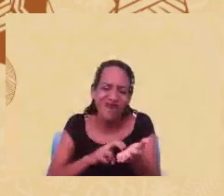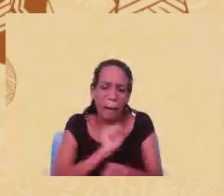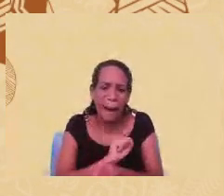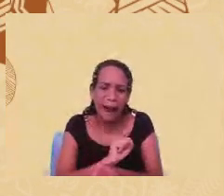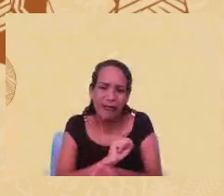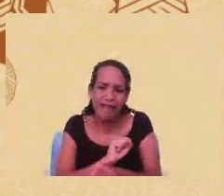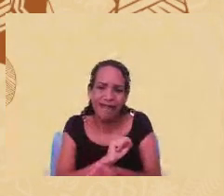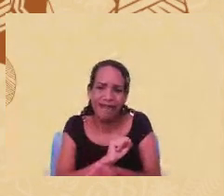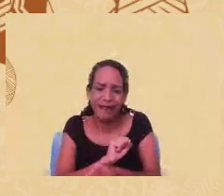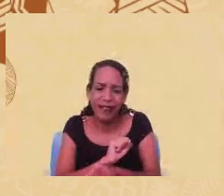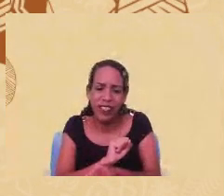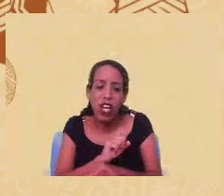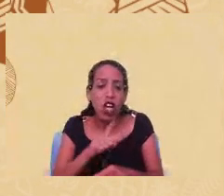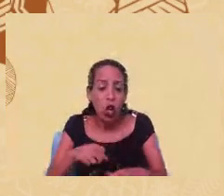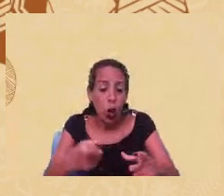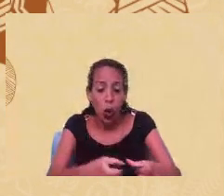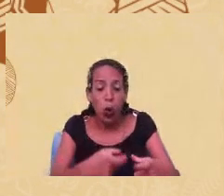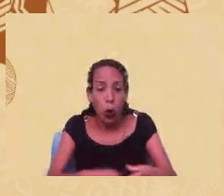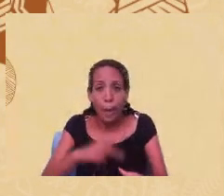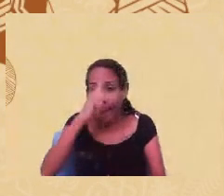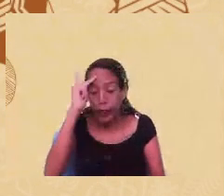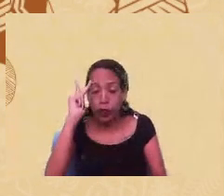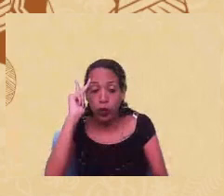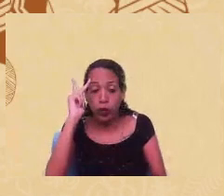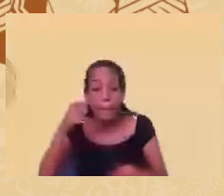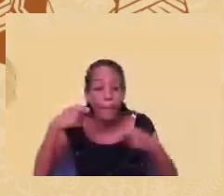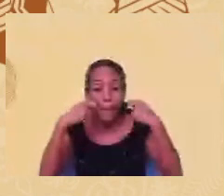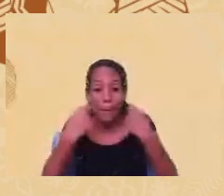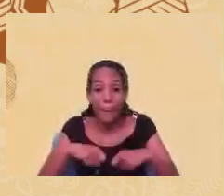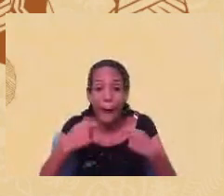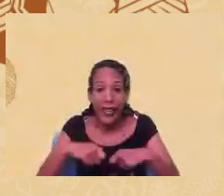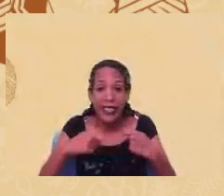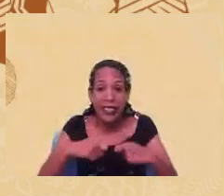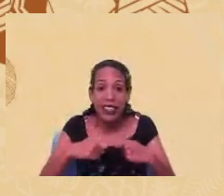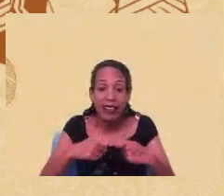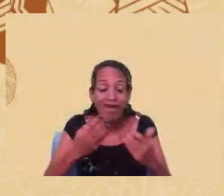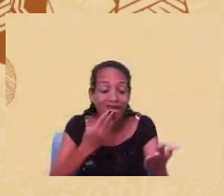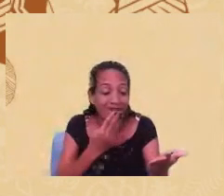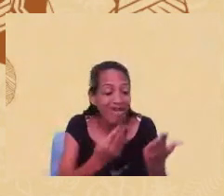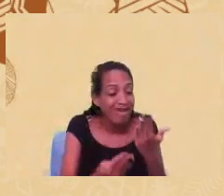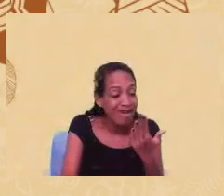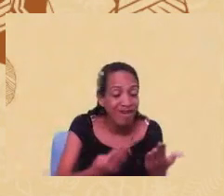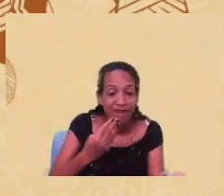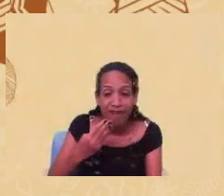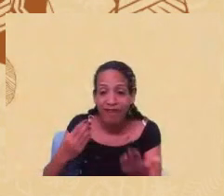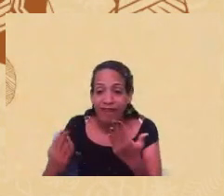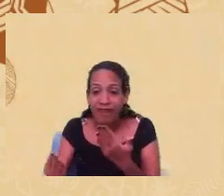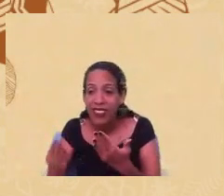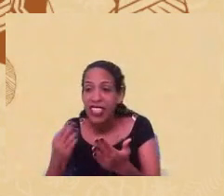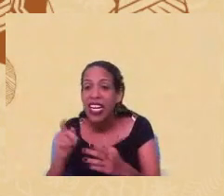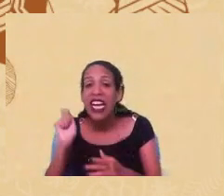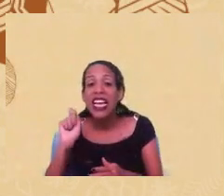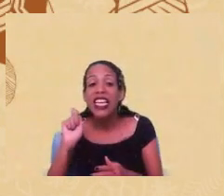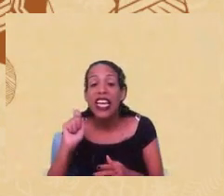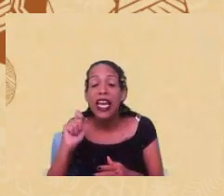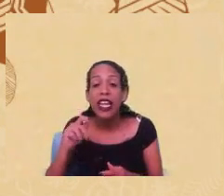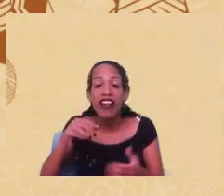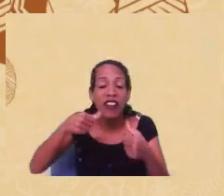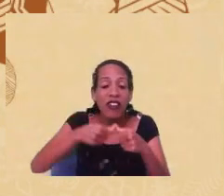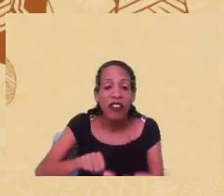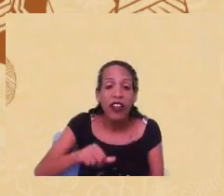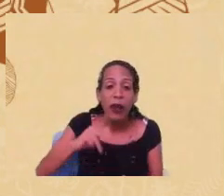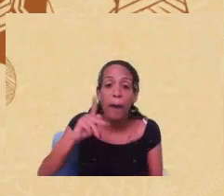Numa sociedade como a nossa, precisamos negociar com quem está no poder. Claro que essa negociação,